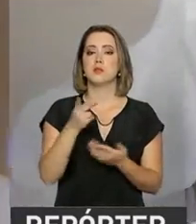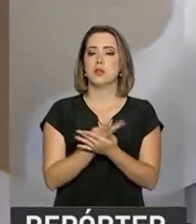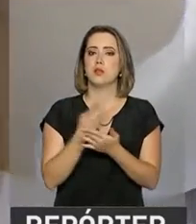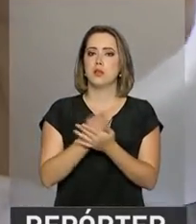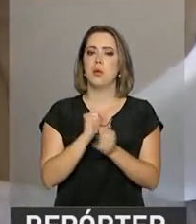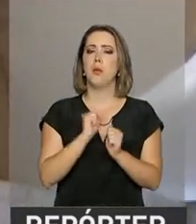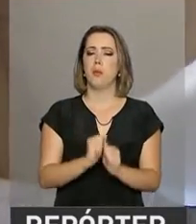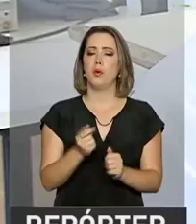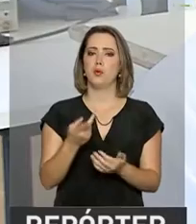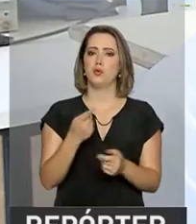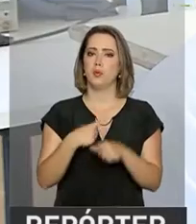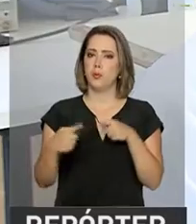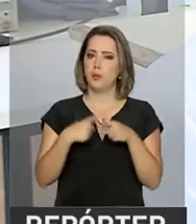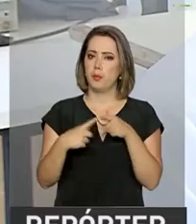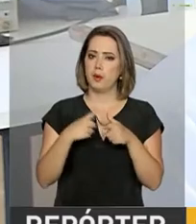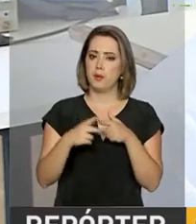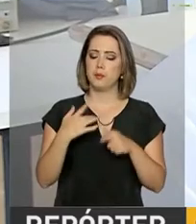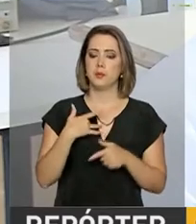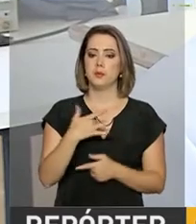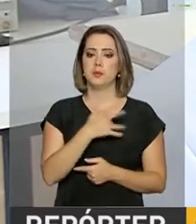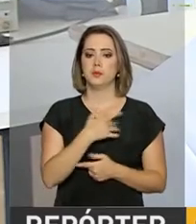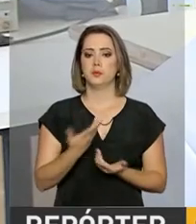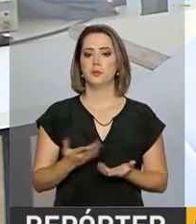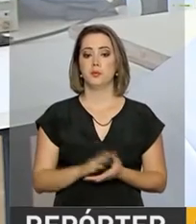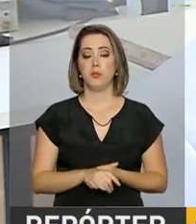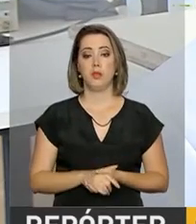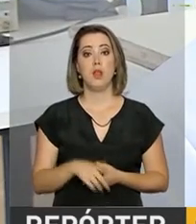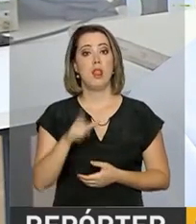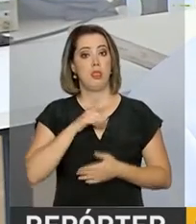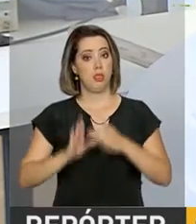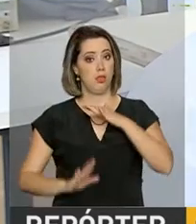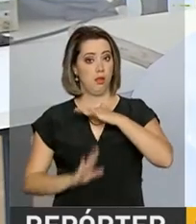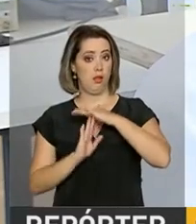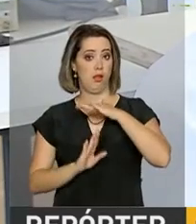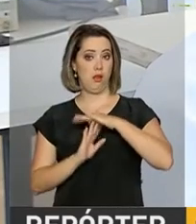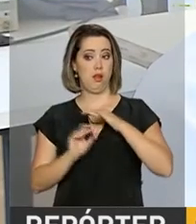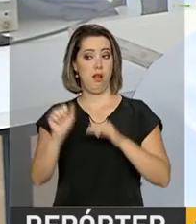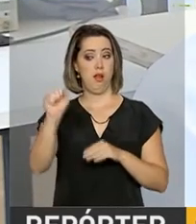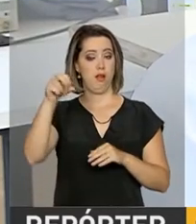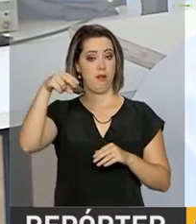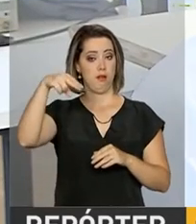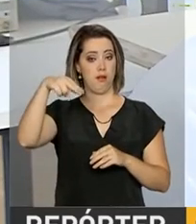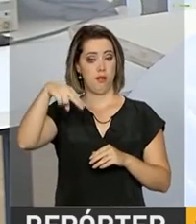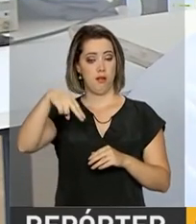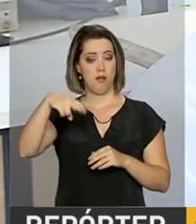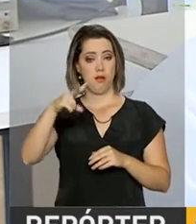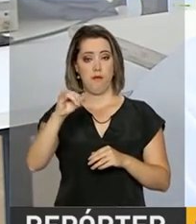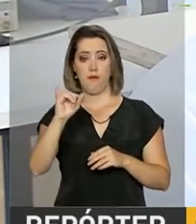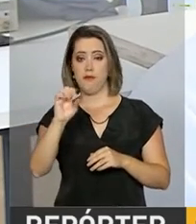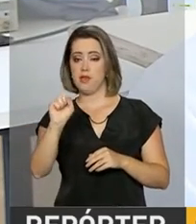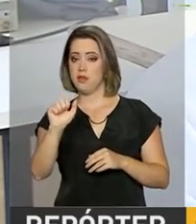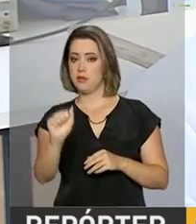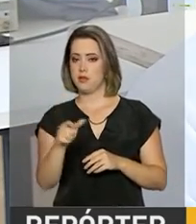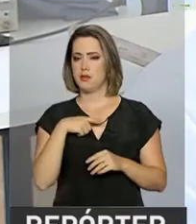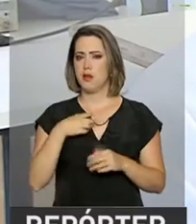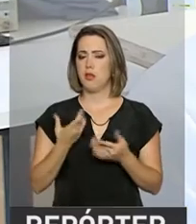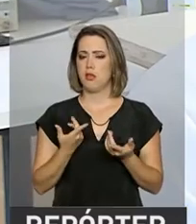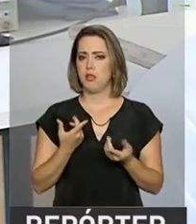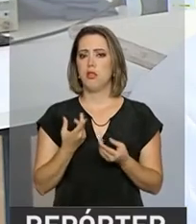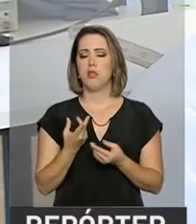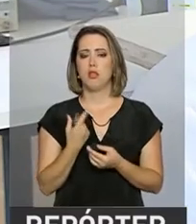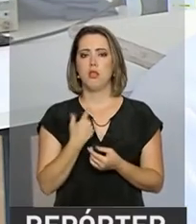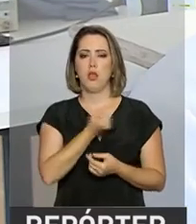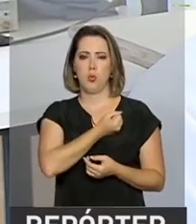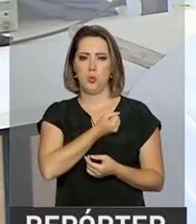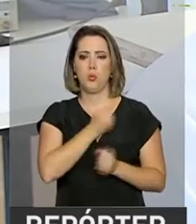podem causar danos à saúde. Nos limites estipulados pela legislação brasileira, no caso estipulado pela Anvisa, até aquelas concentrações permitidas, eles